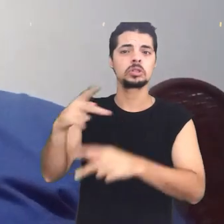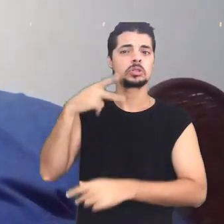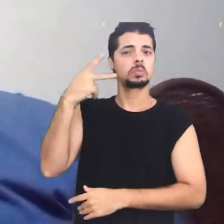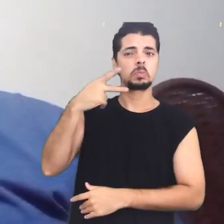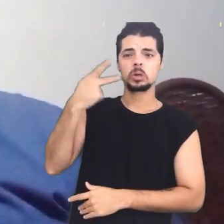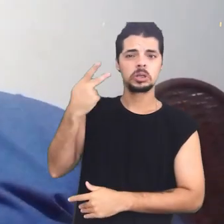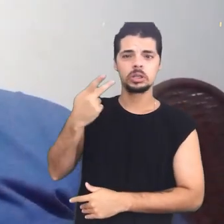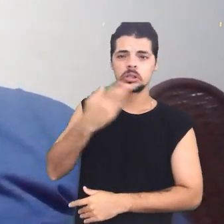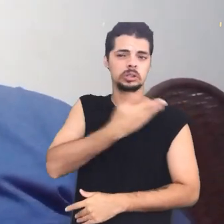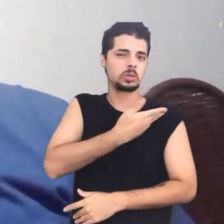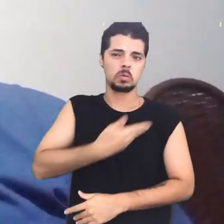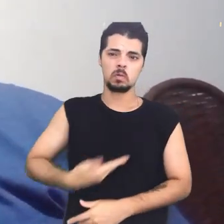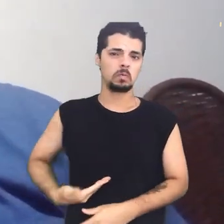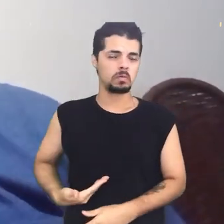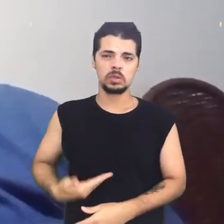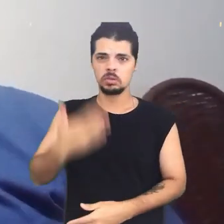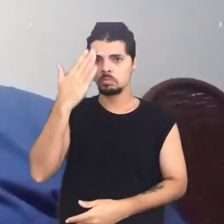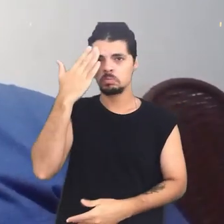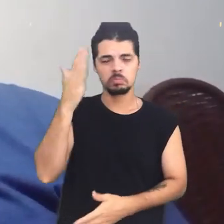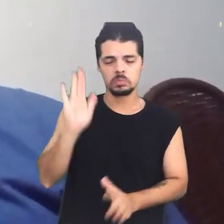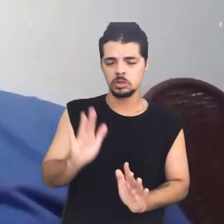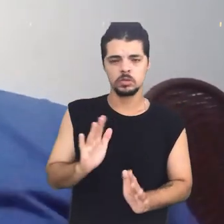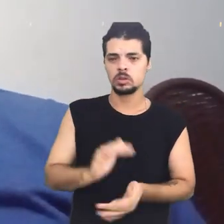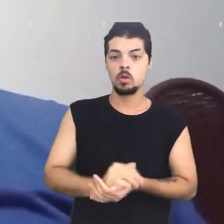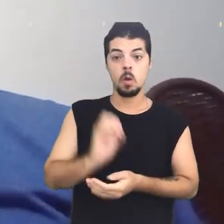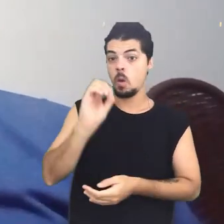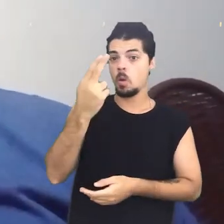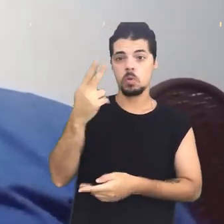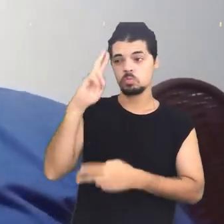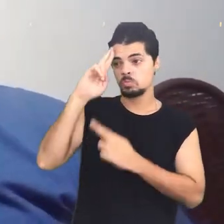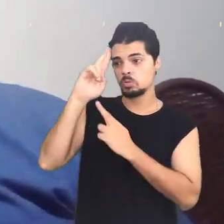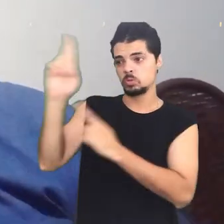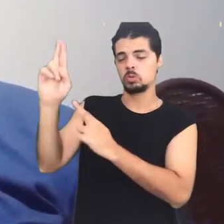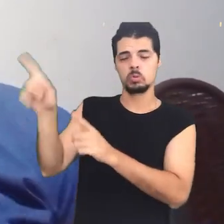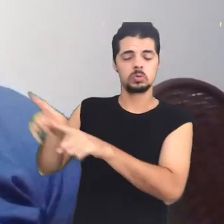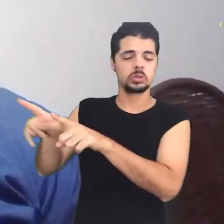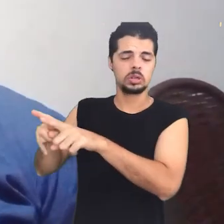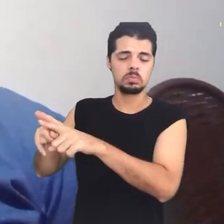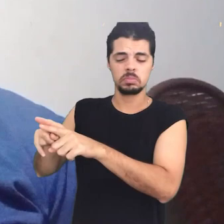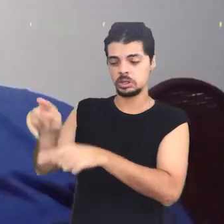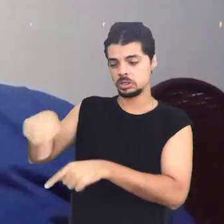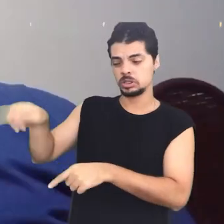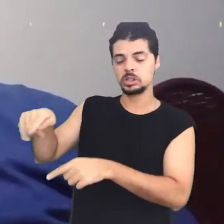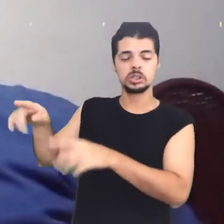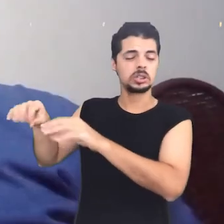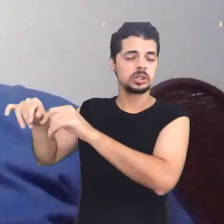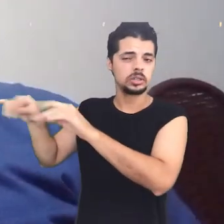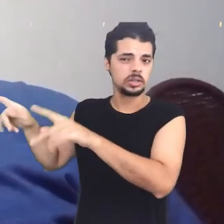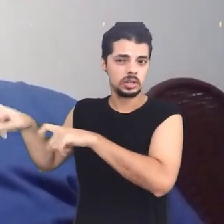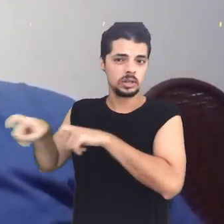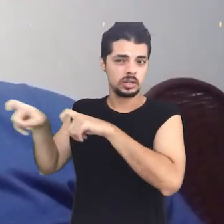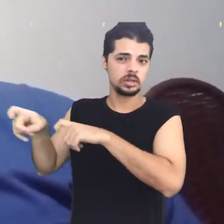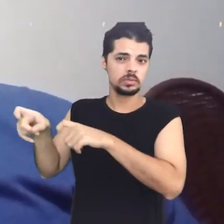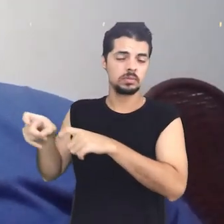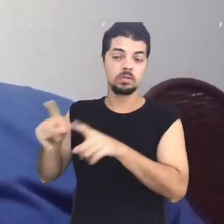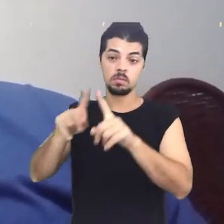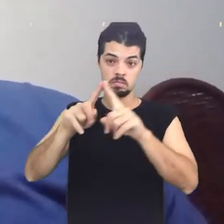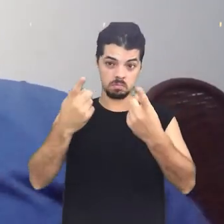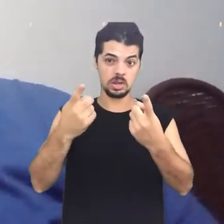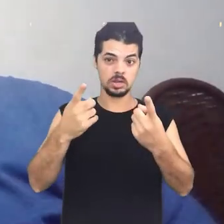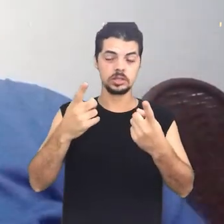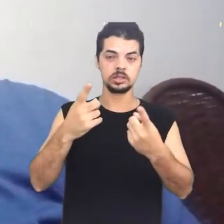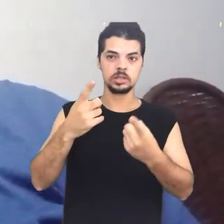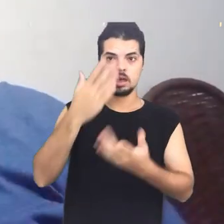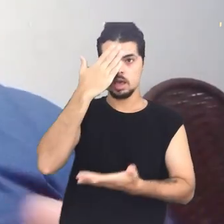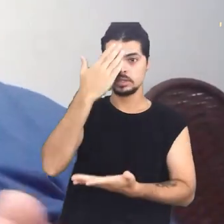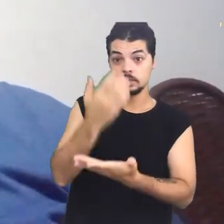coerência necessária para que se tornarem pessoas do Estado, pessoas do governo. E os cidadãos honrados